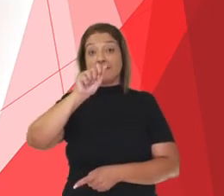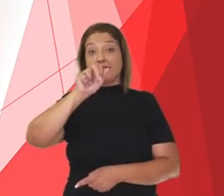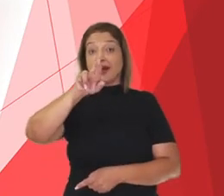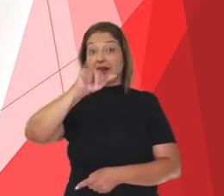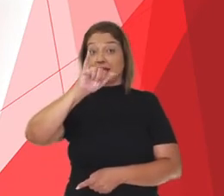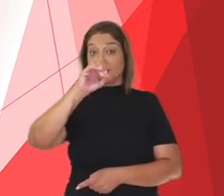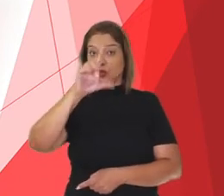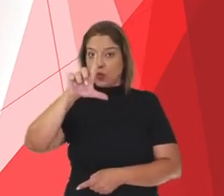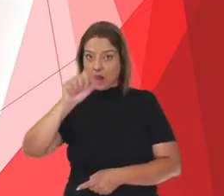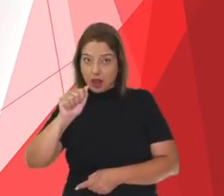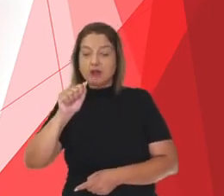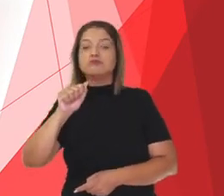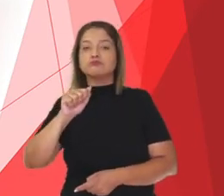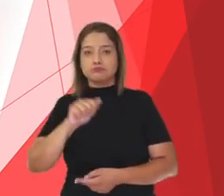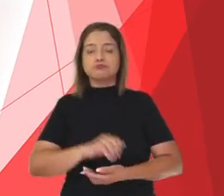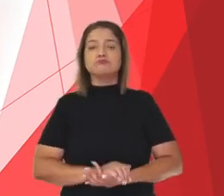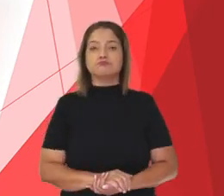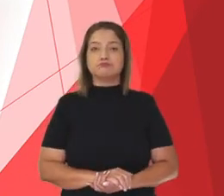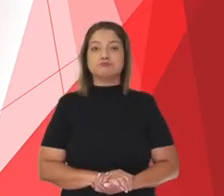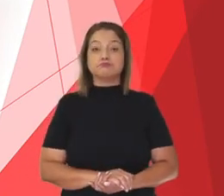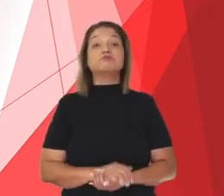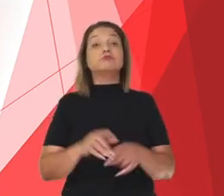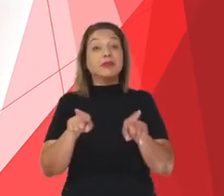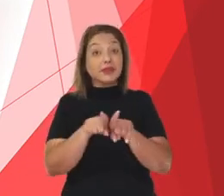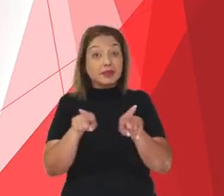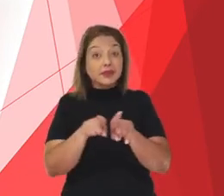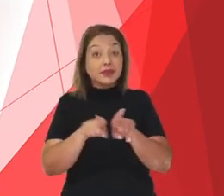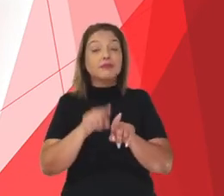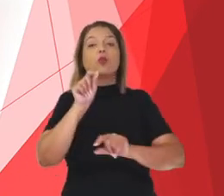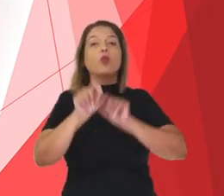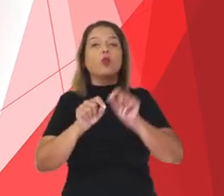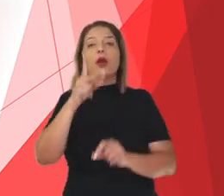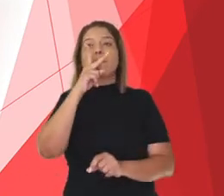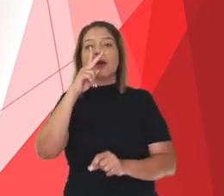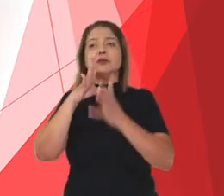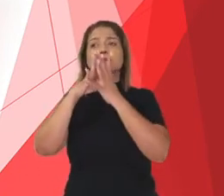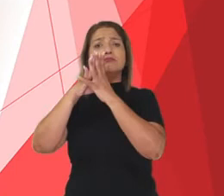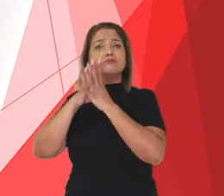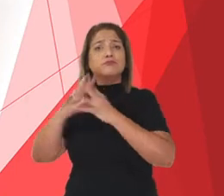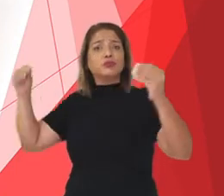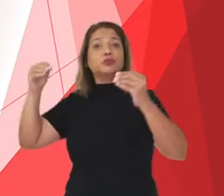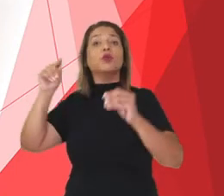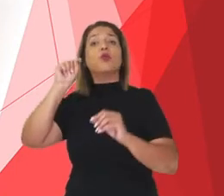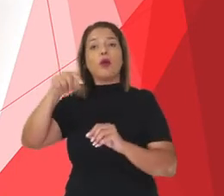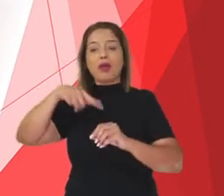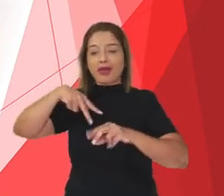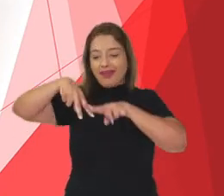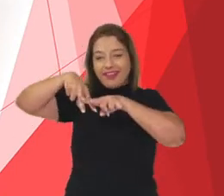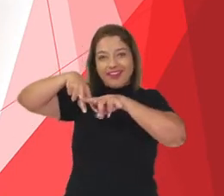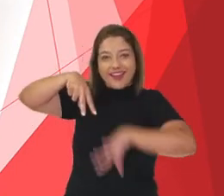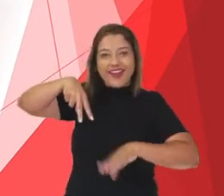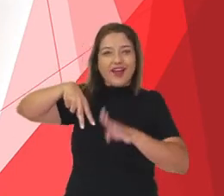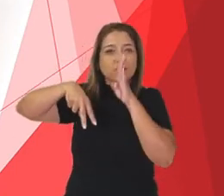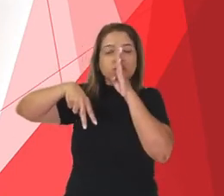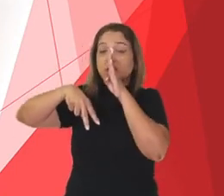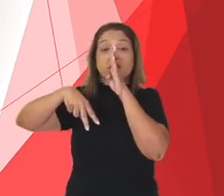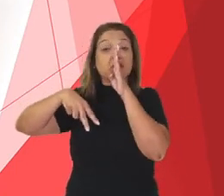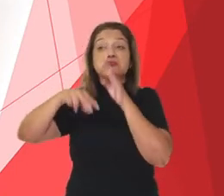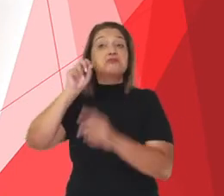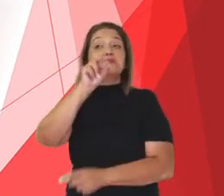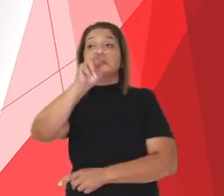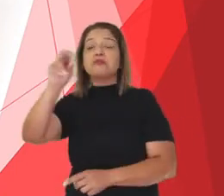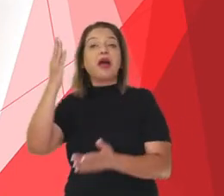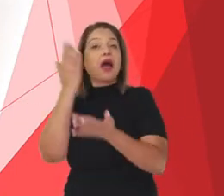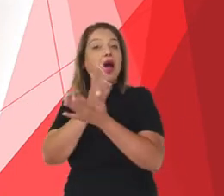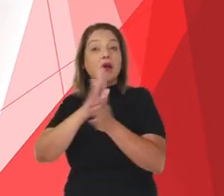E até mesmo gerou-se a ausência da paralisia infantil e do